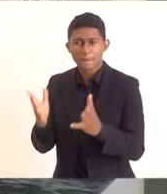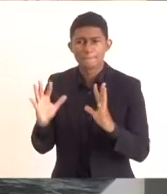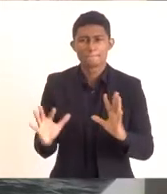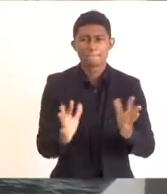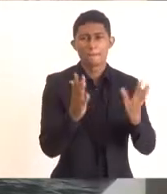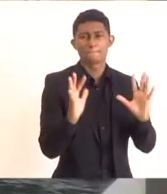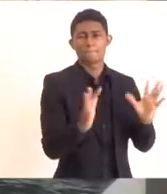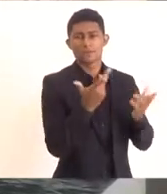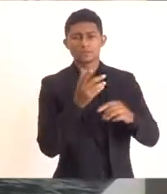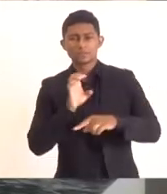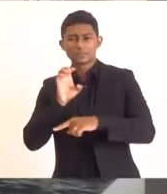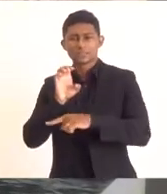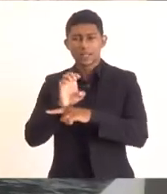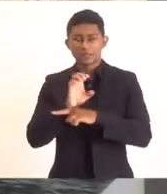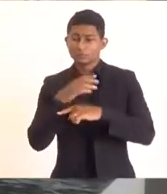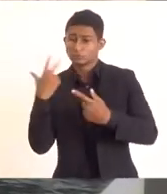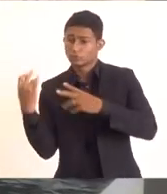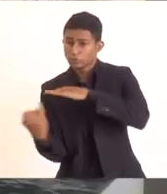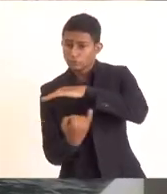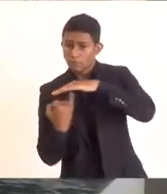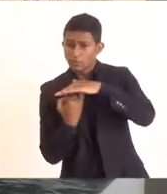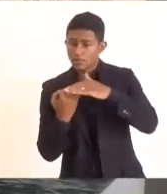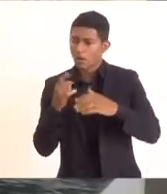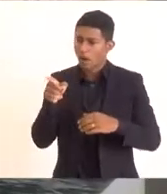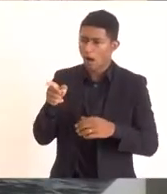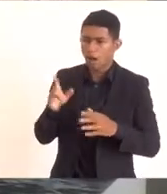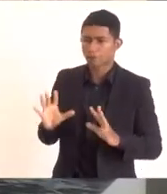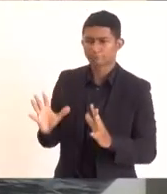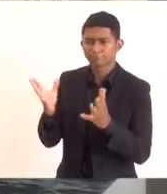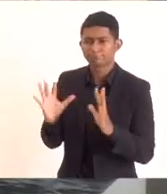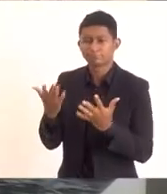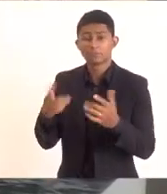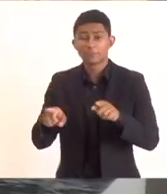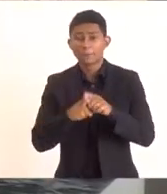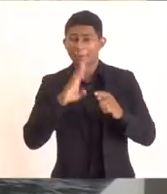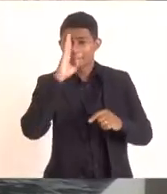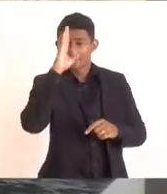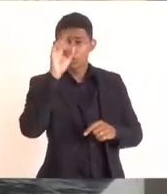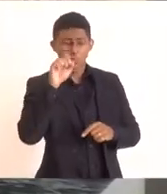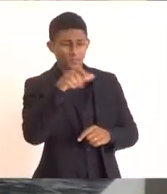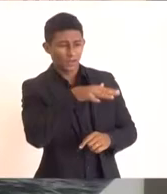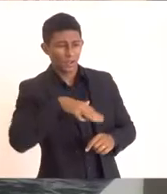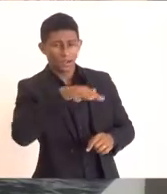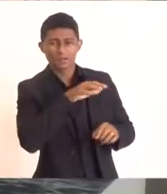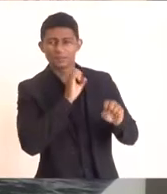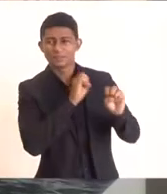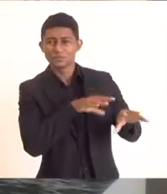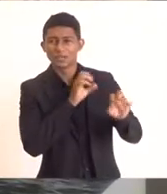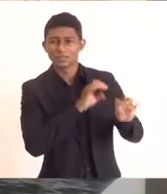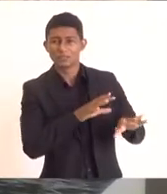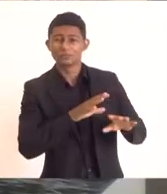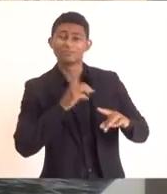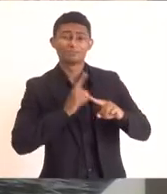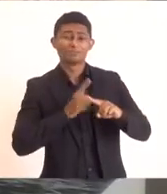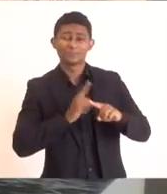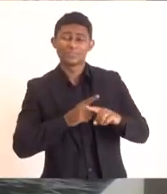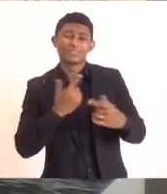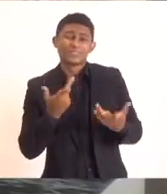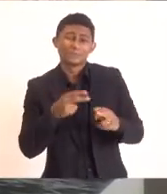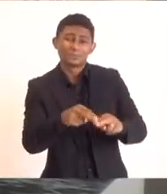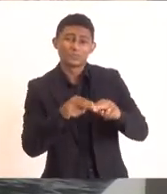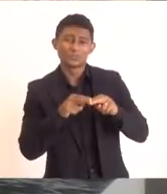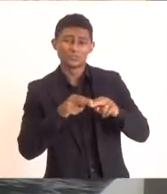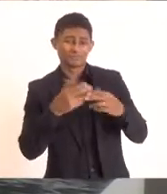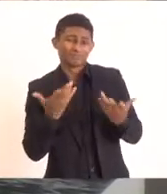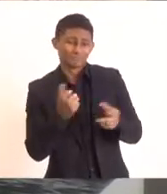das nossas instituições, principalmente o reconhecimento da educação, que foi precarizada nesse momento, não